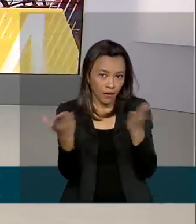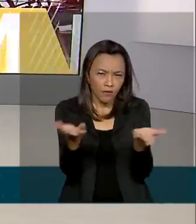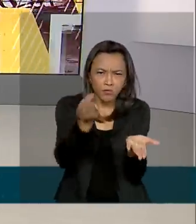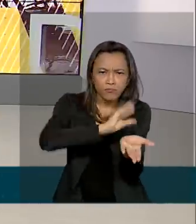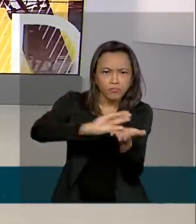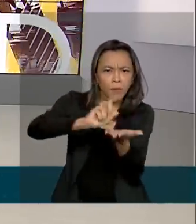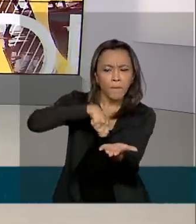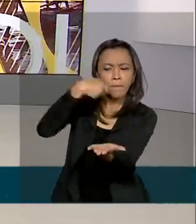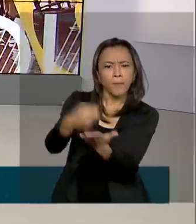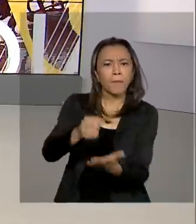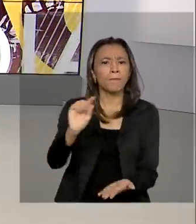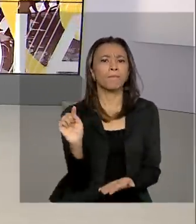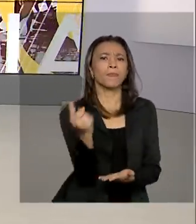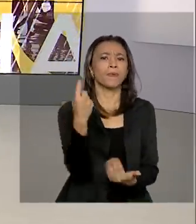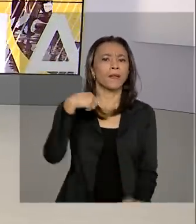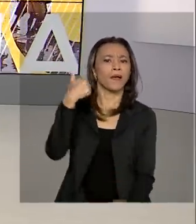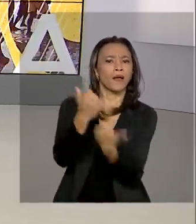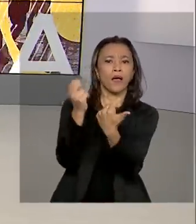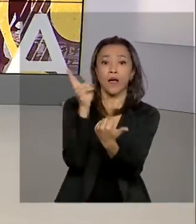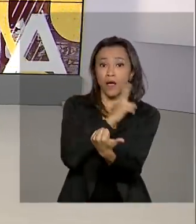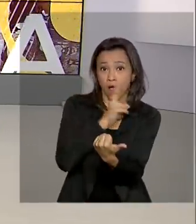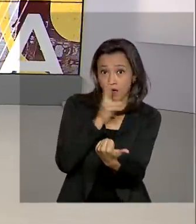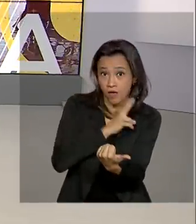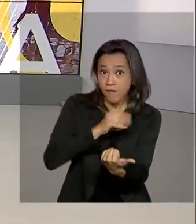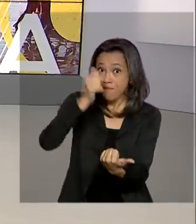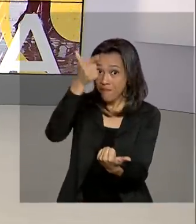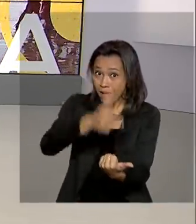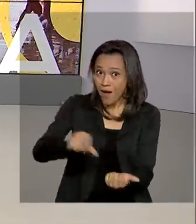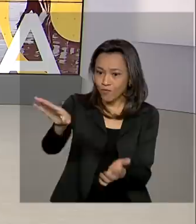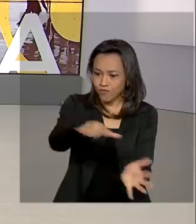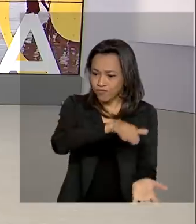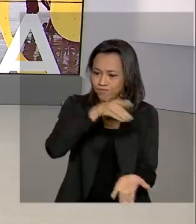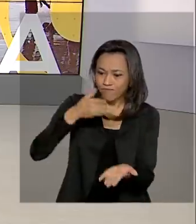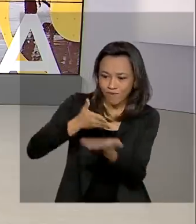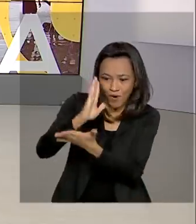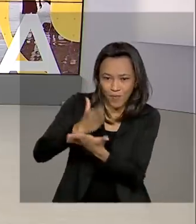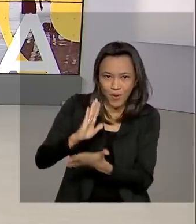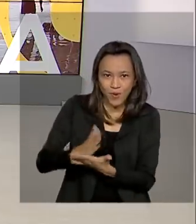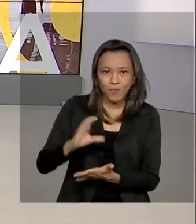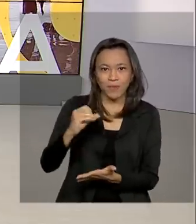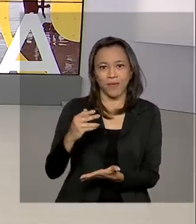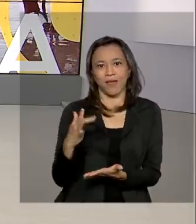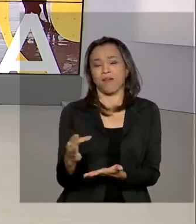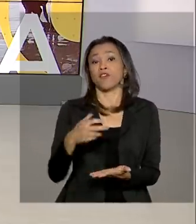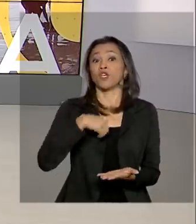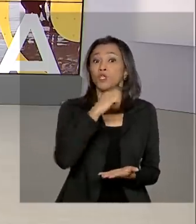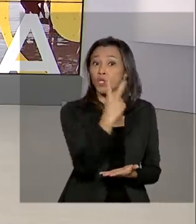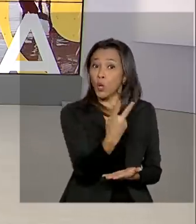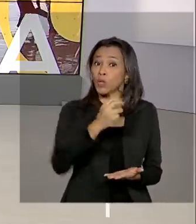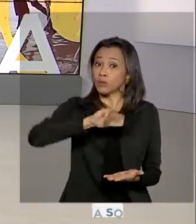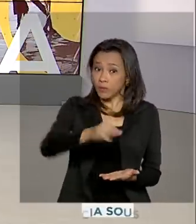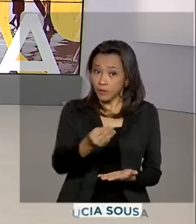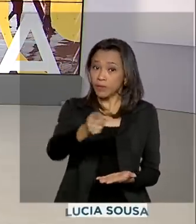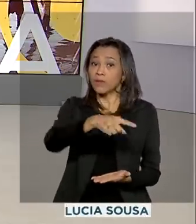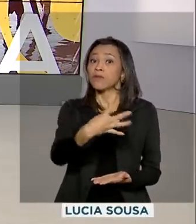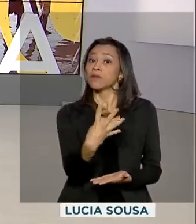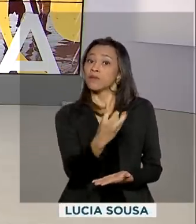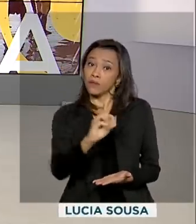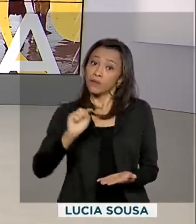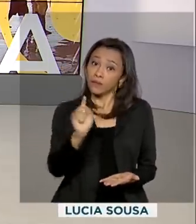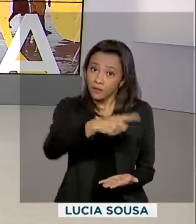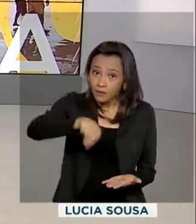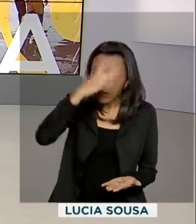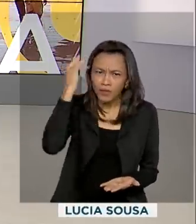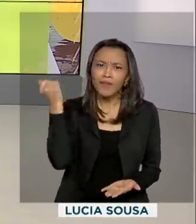pagamento da primeira parcela do auxílio emergencial para mais um lote de aprovados. 2 milhões e 400 mil trabalhadores serão